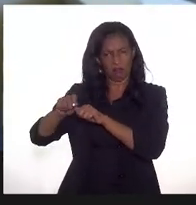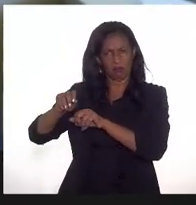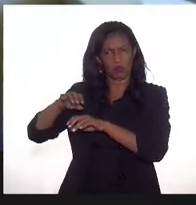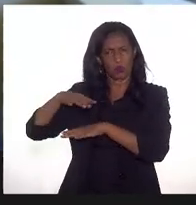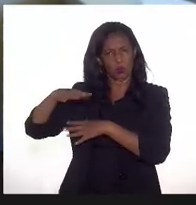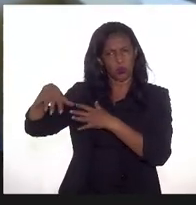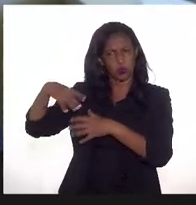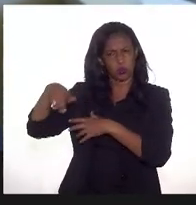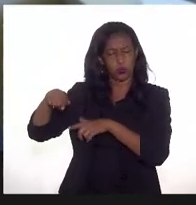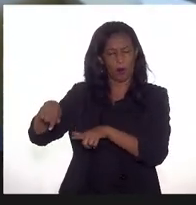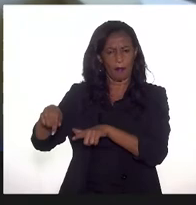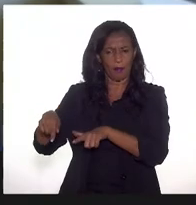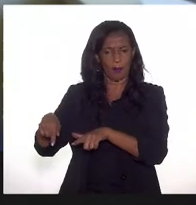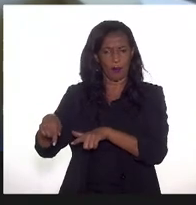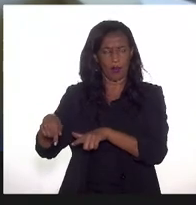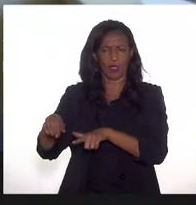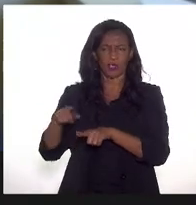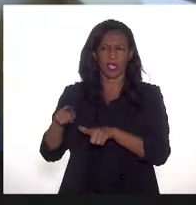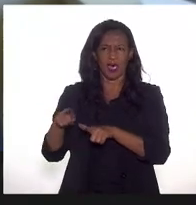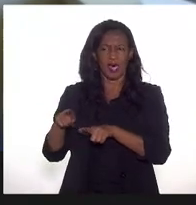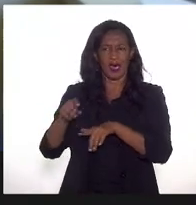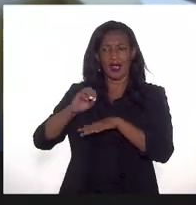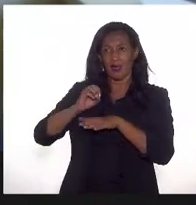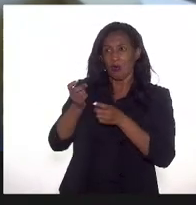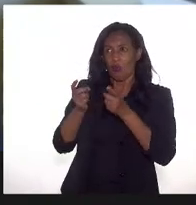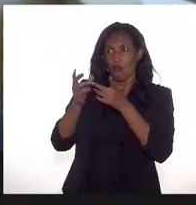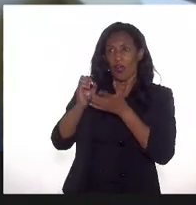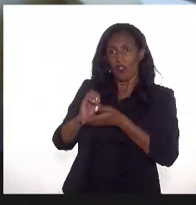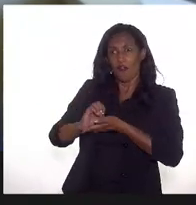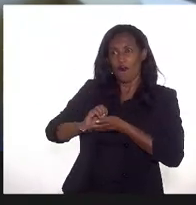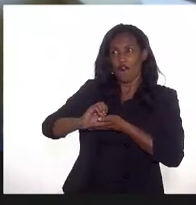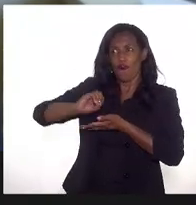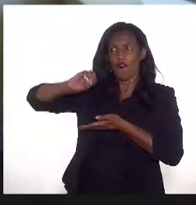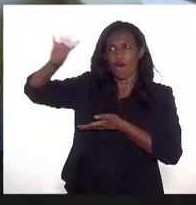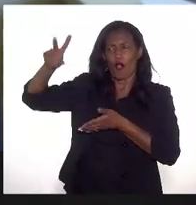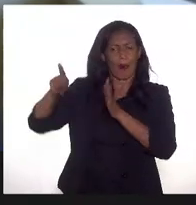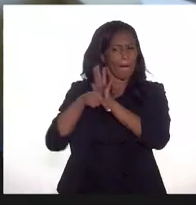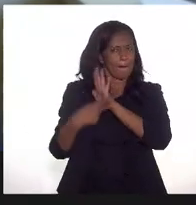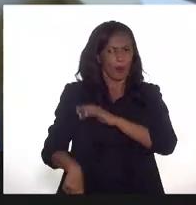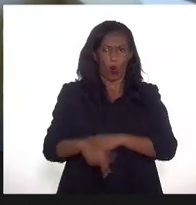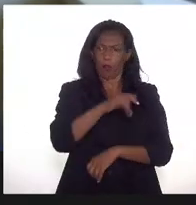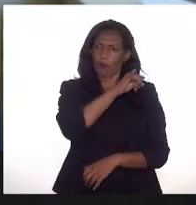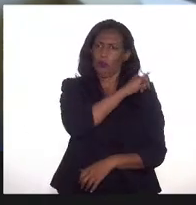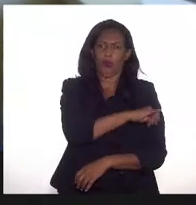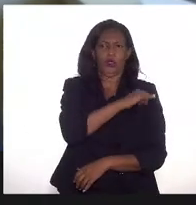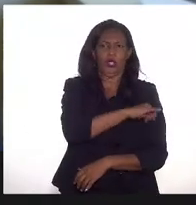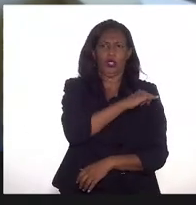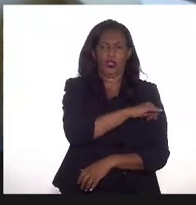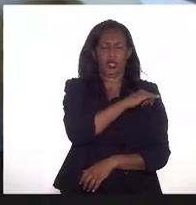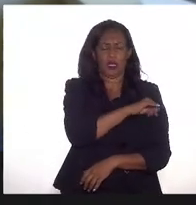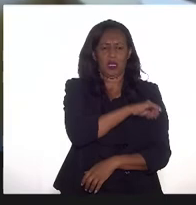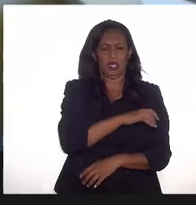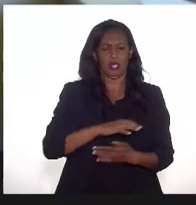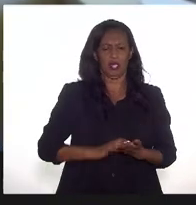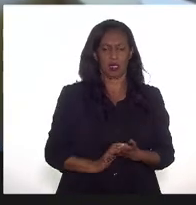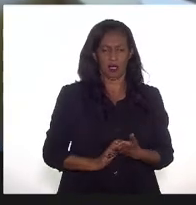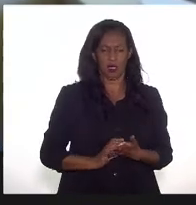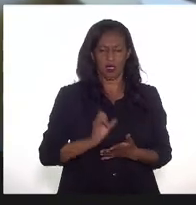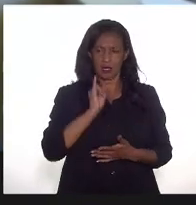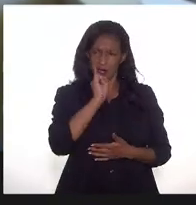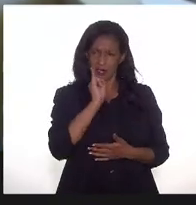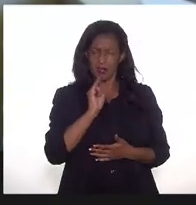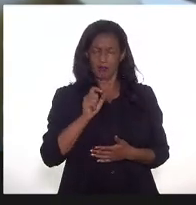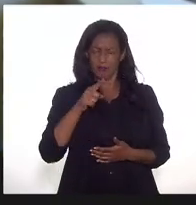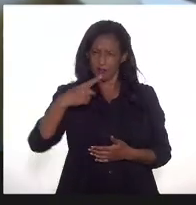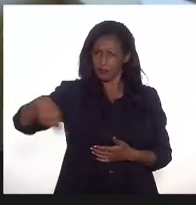commodity, porque ela não exporta esse gás, e o gás é extraído aqui no Rio de Janeiro, se a ANP